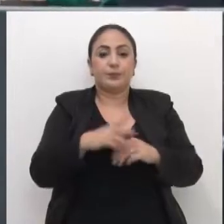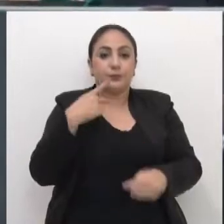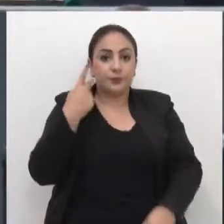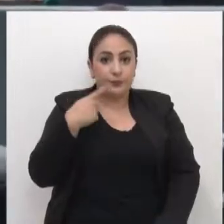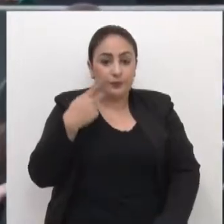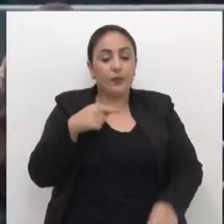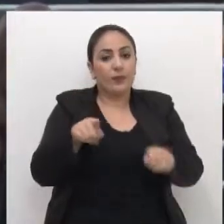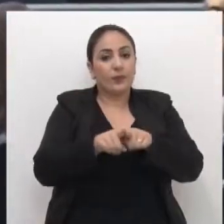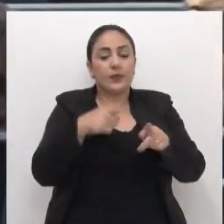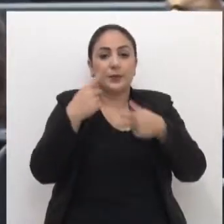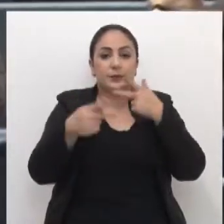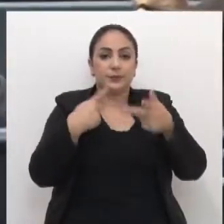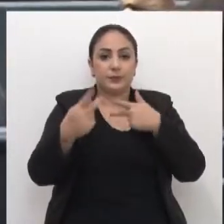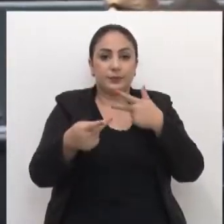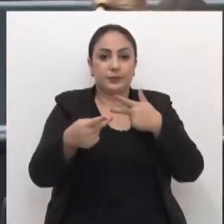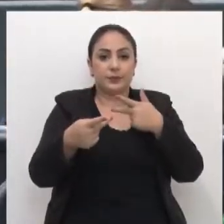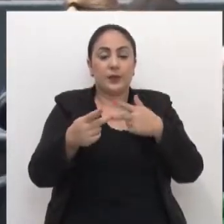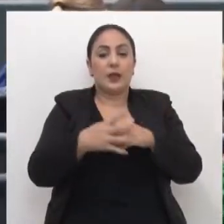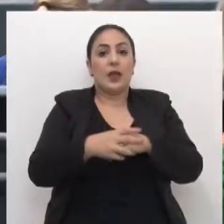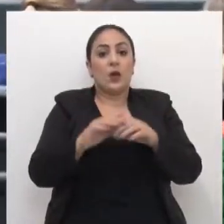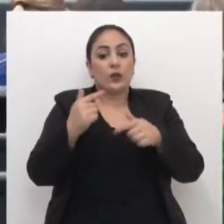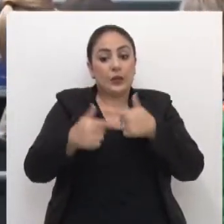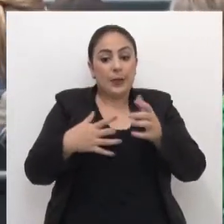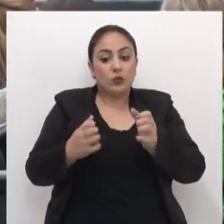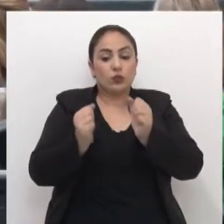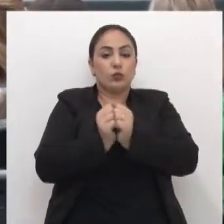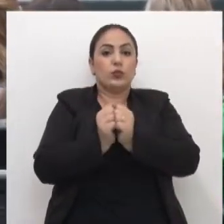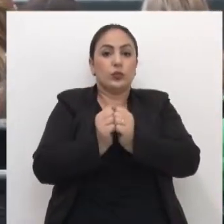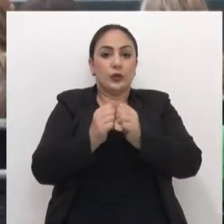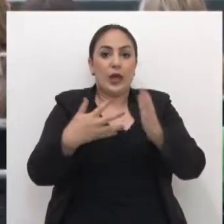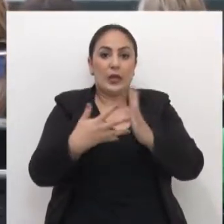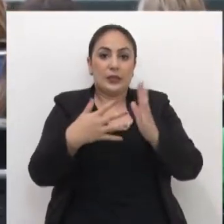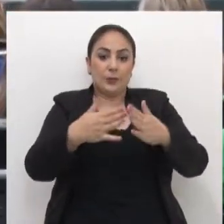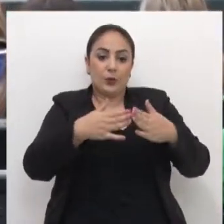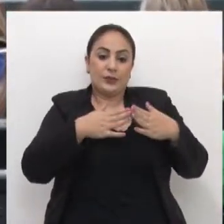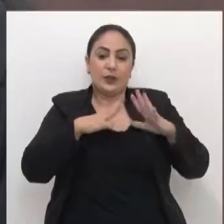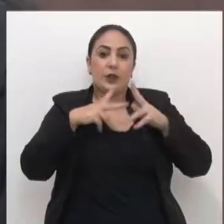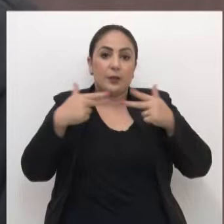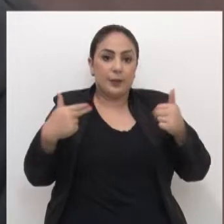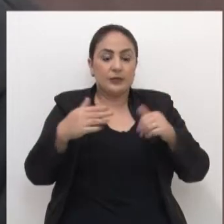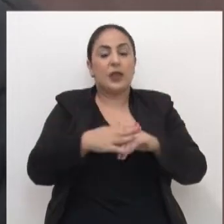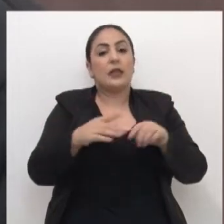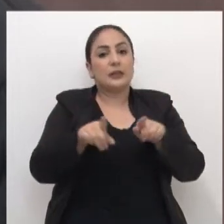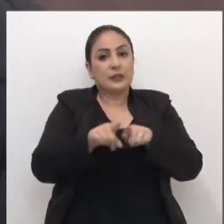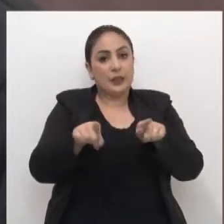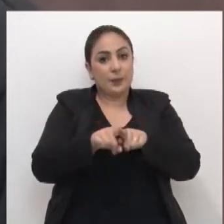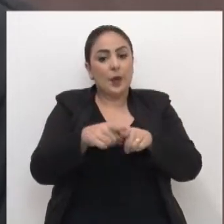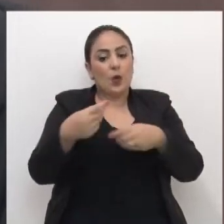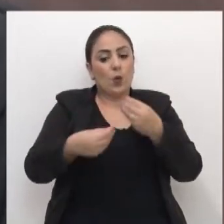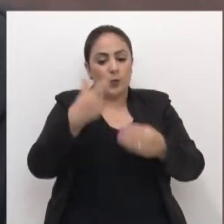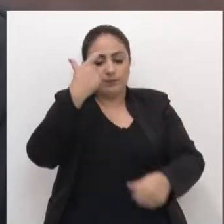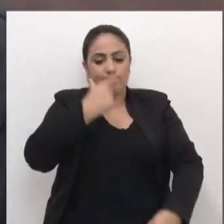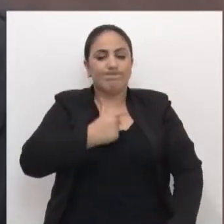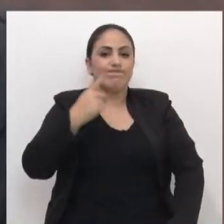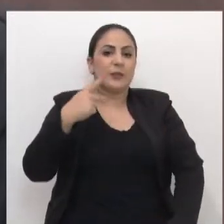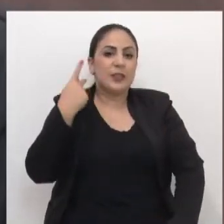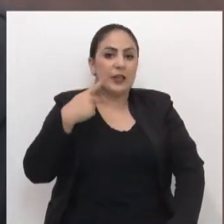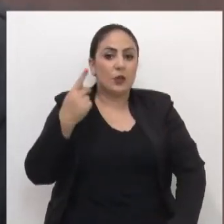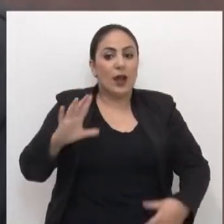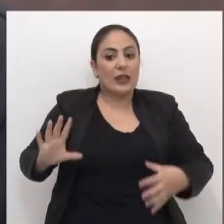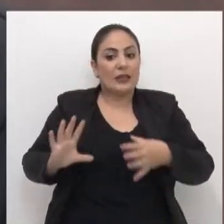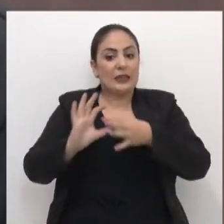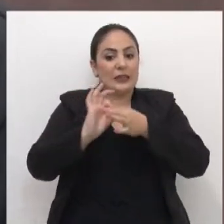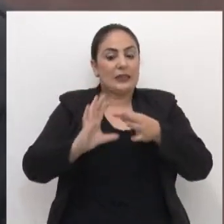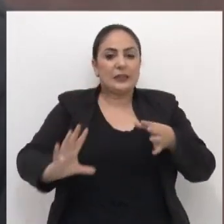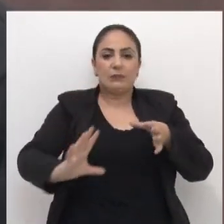Colúcia ainda falou que o trabalho é em conjunto com a rede de proteção e que ele, como parlamentar, é